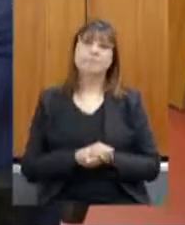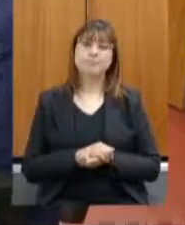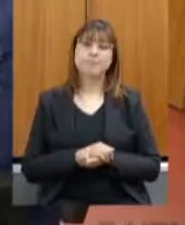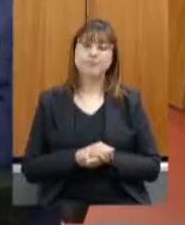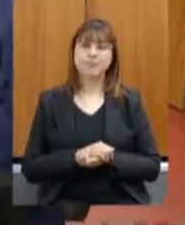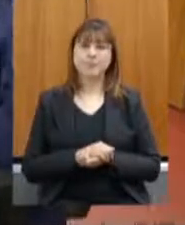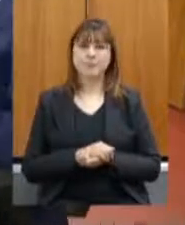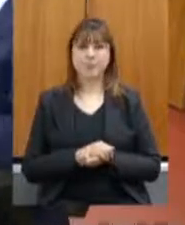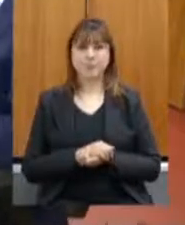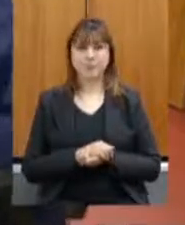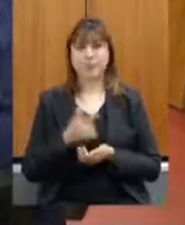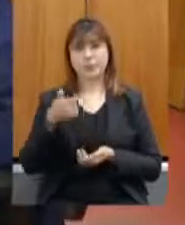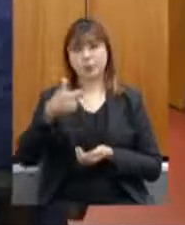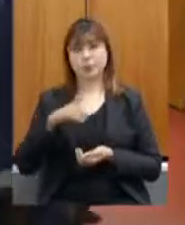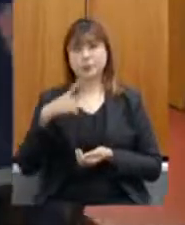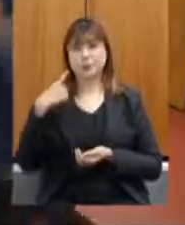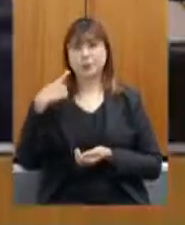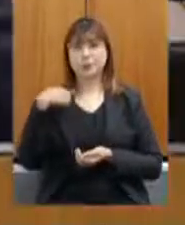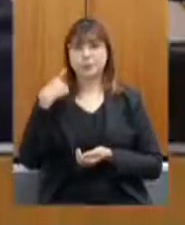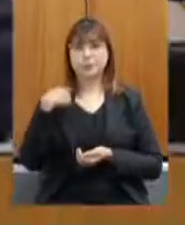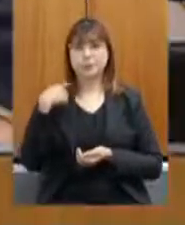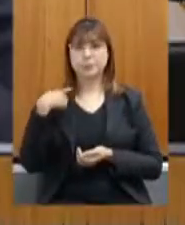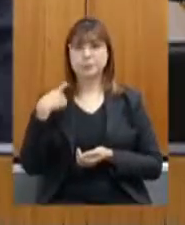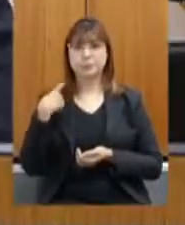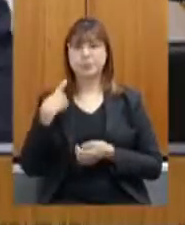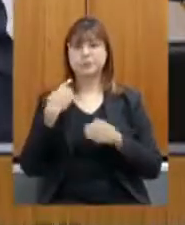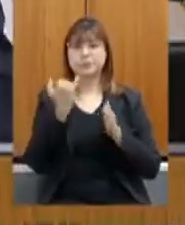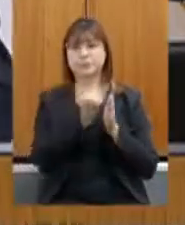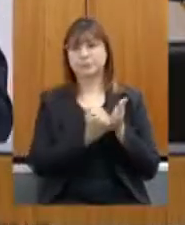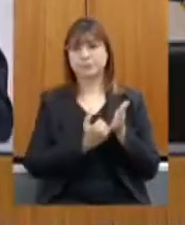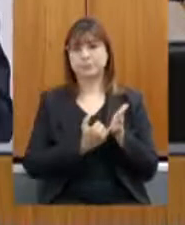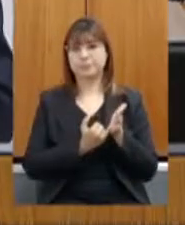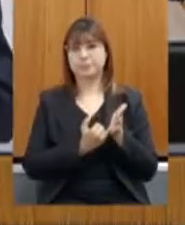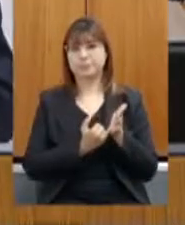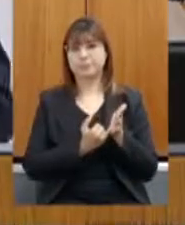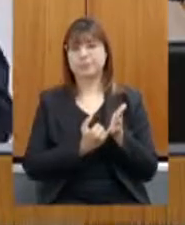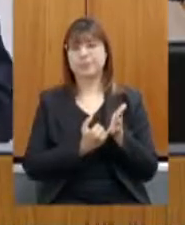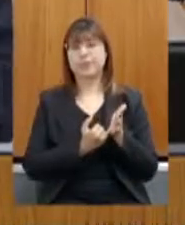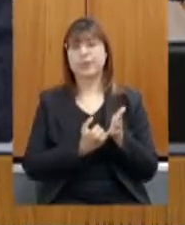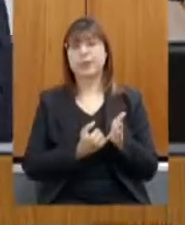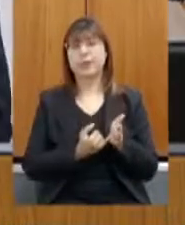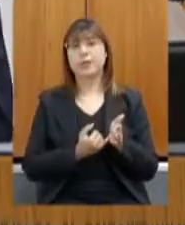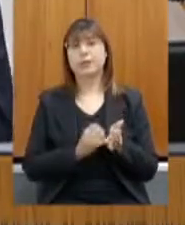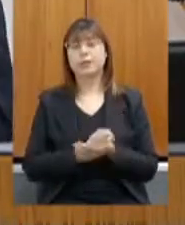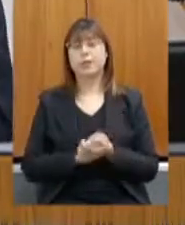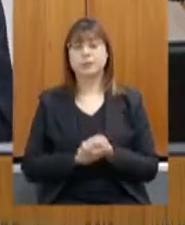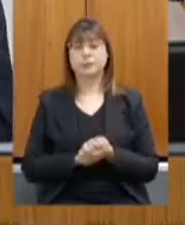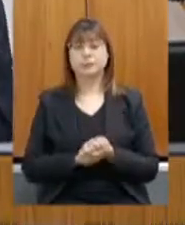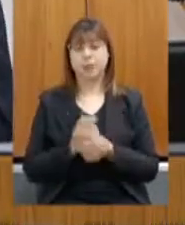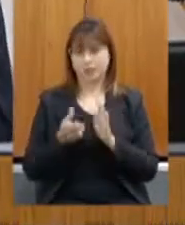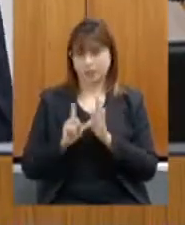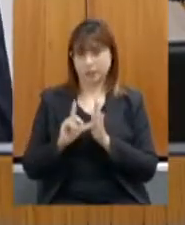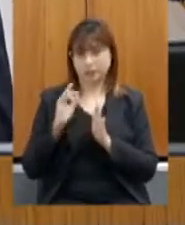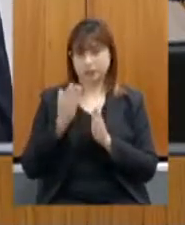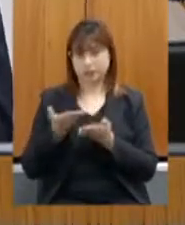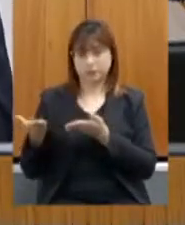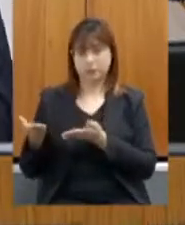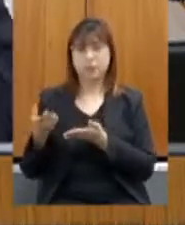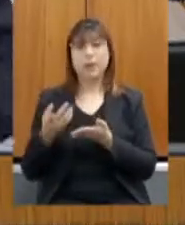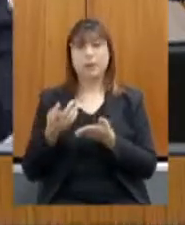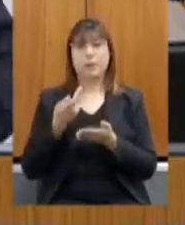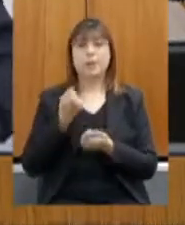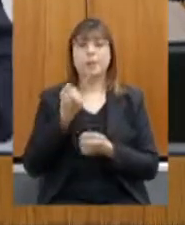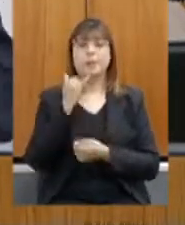Próximo deputado escrito. Antes de passar a palavra ao deputado Antônio Carlos Arantes, gostaria de registrar a presença